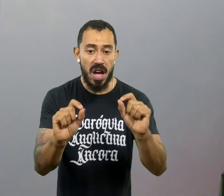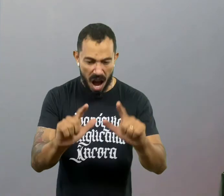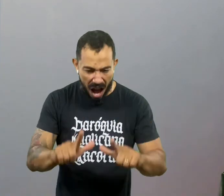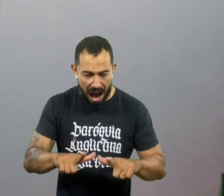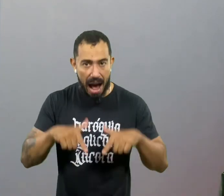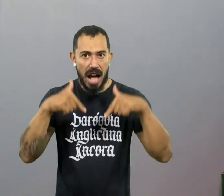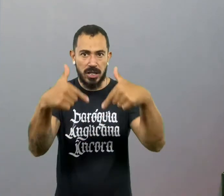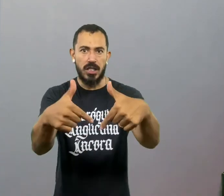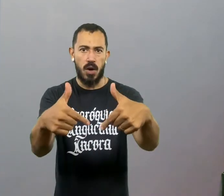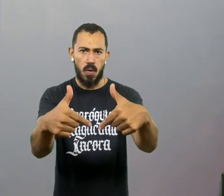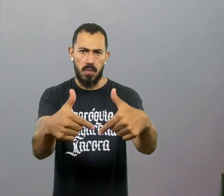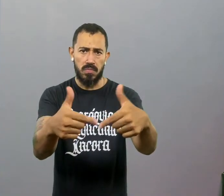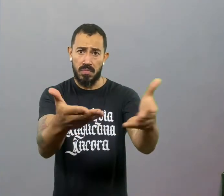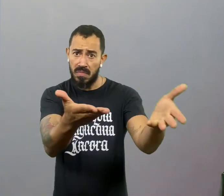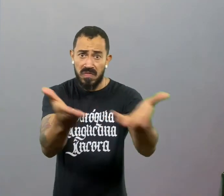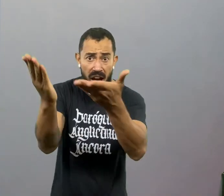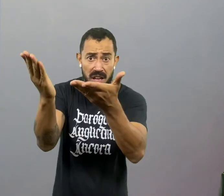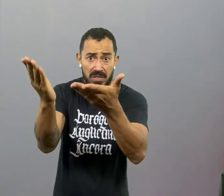alguma coisa.